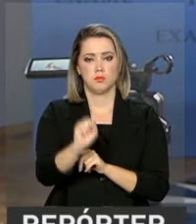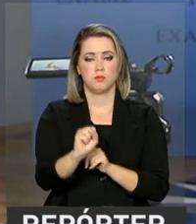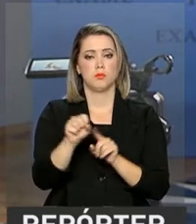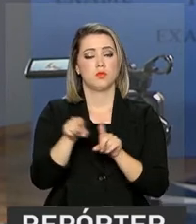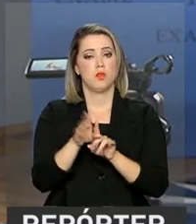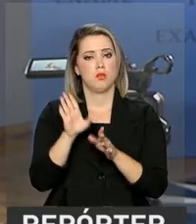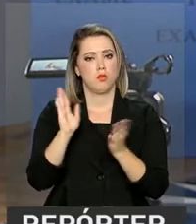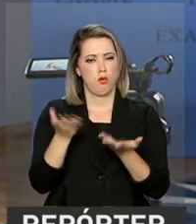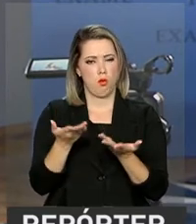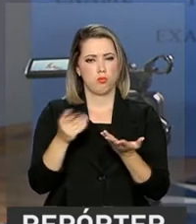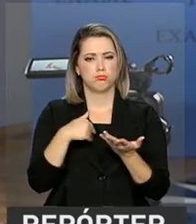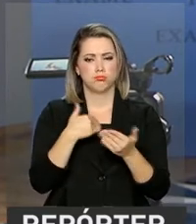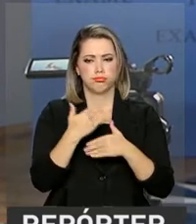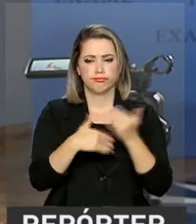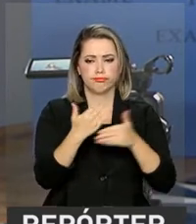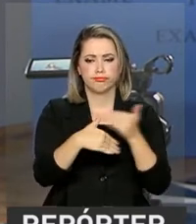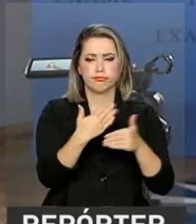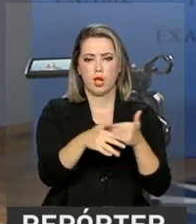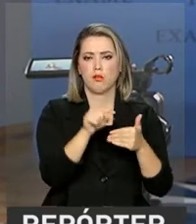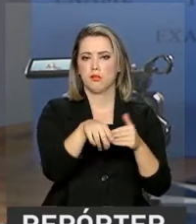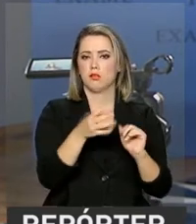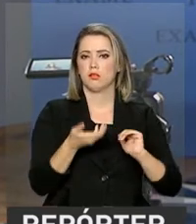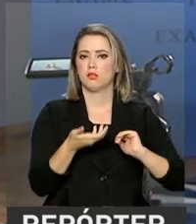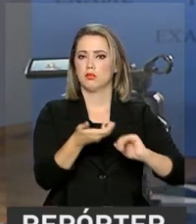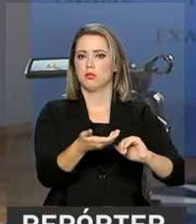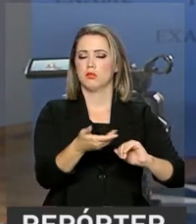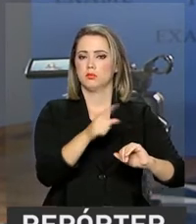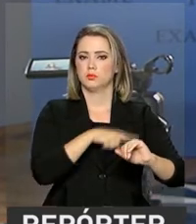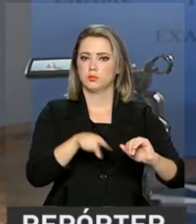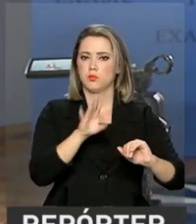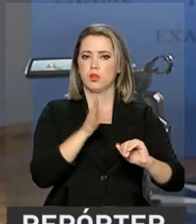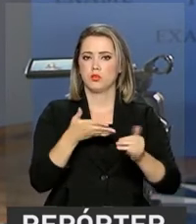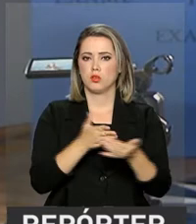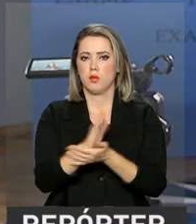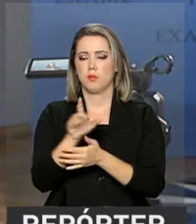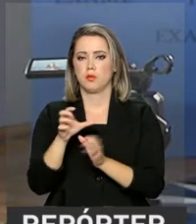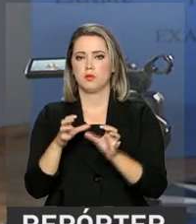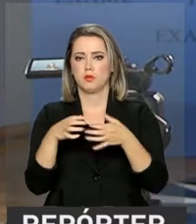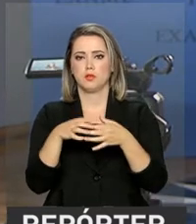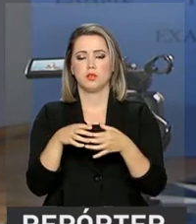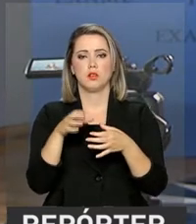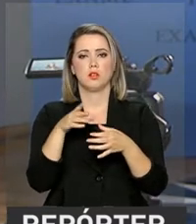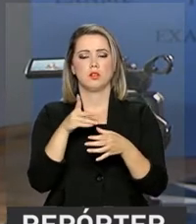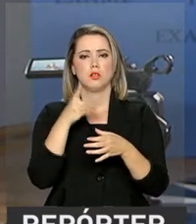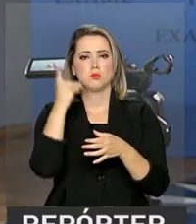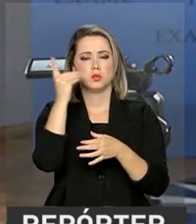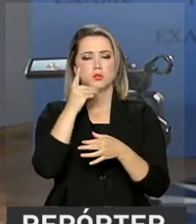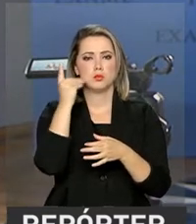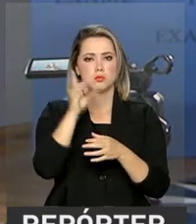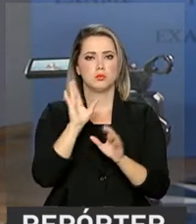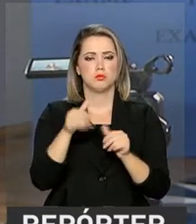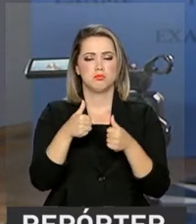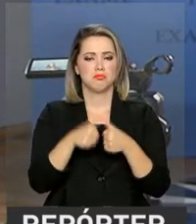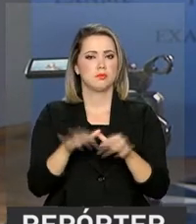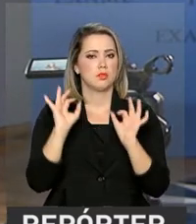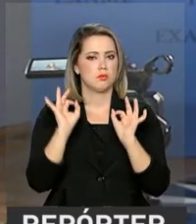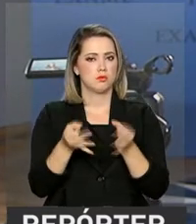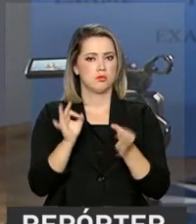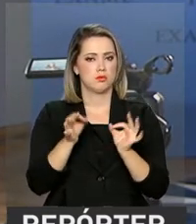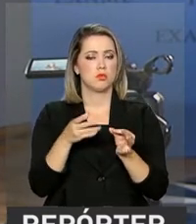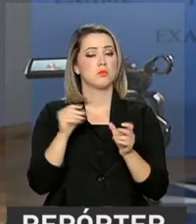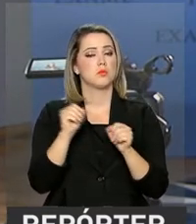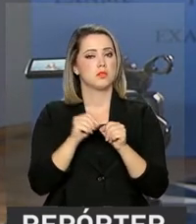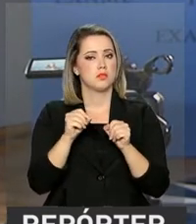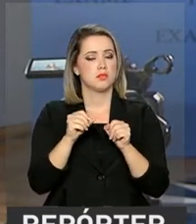tramitando lá no Congresso Nacional. Foi aprovada na Comissão Especial, que analisa o tema, lá na Câmara dos Deputados, e está pronta para ser votada em